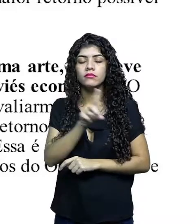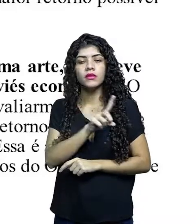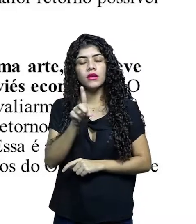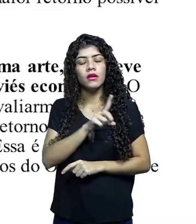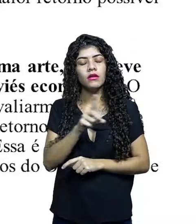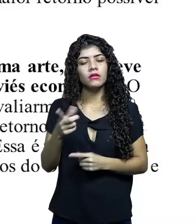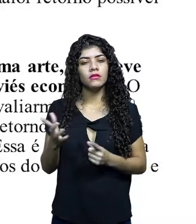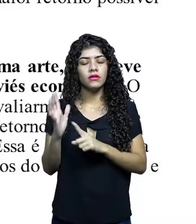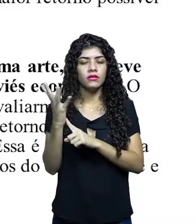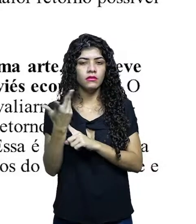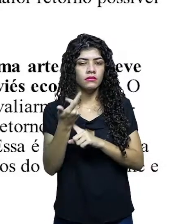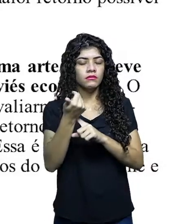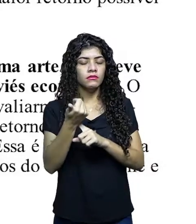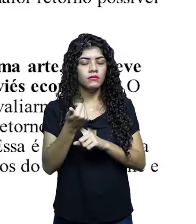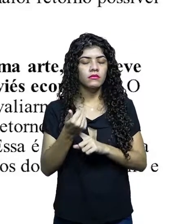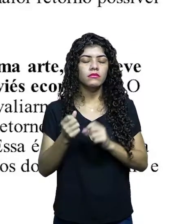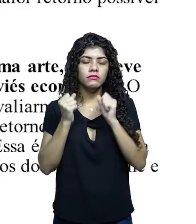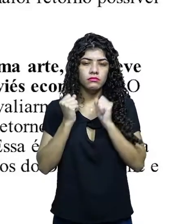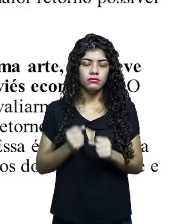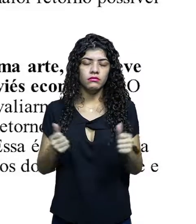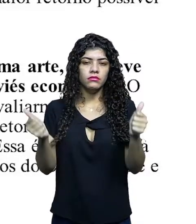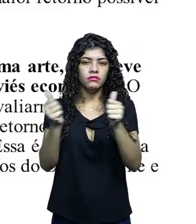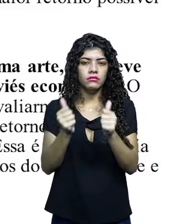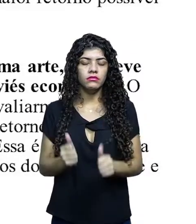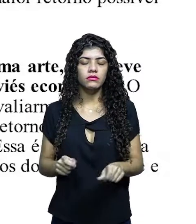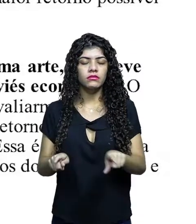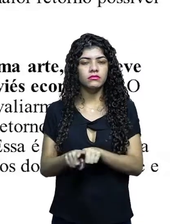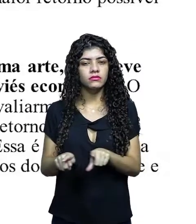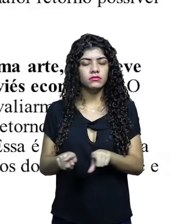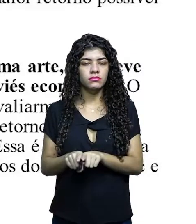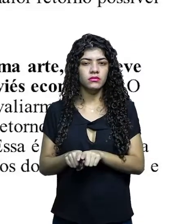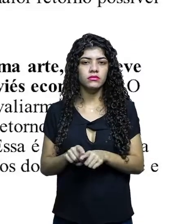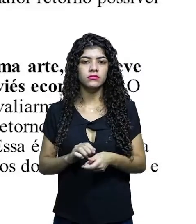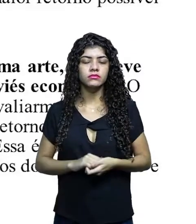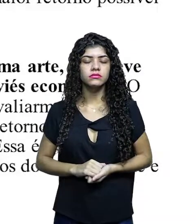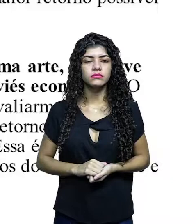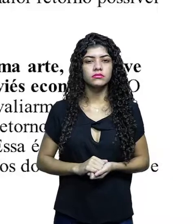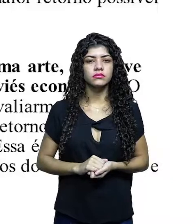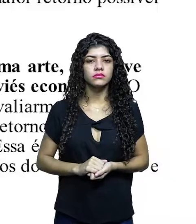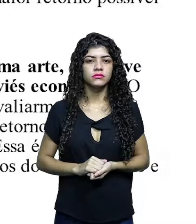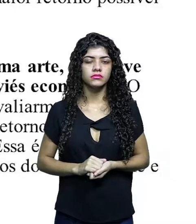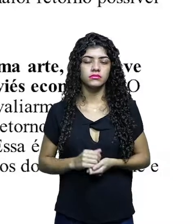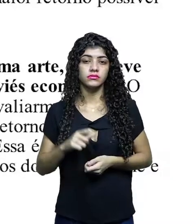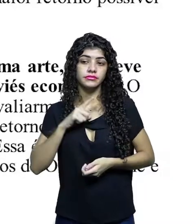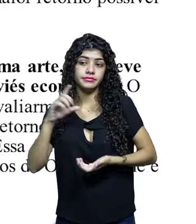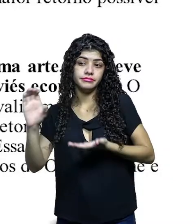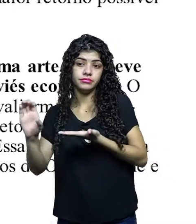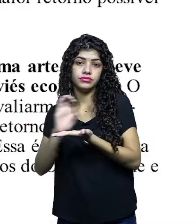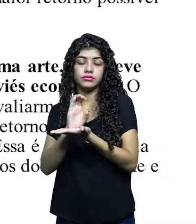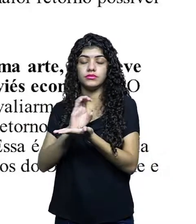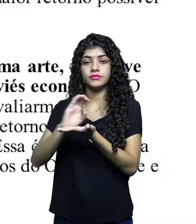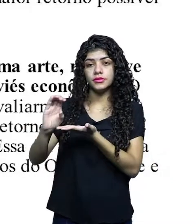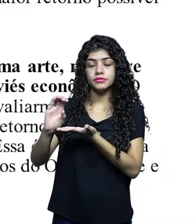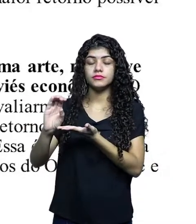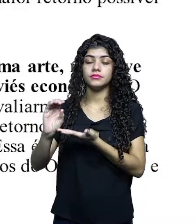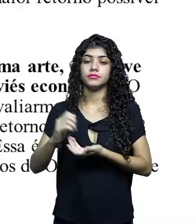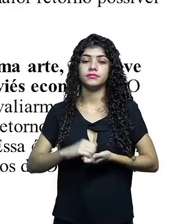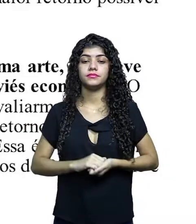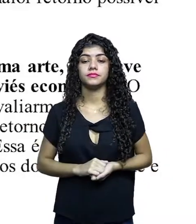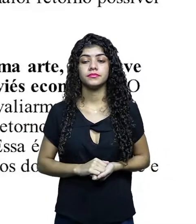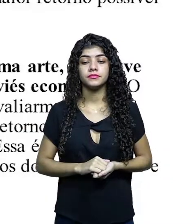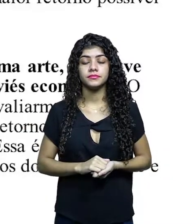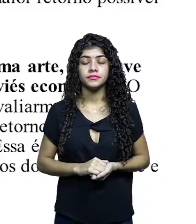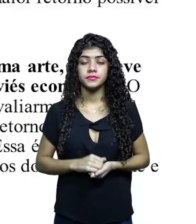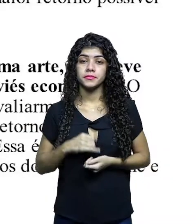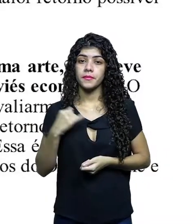econômico, o que não nos impede de avaliarmos o custo-benefício e potencial de retorno de investimento das